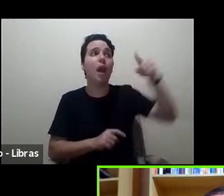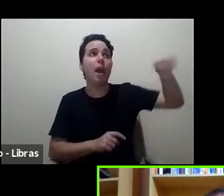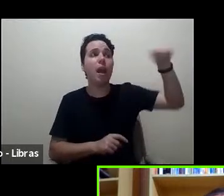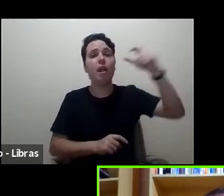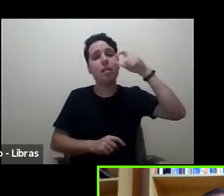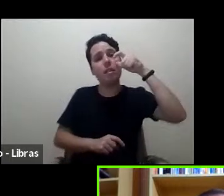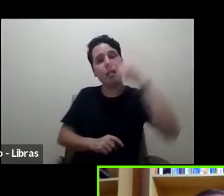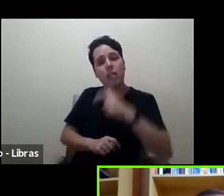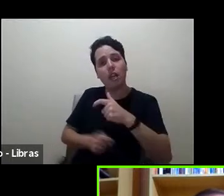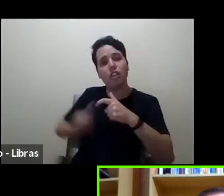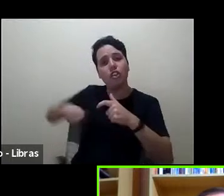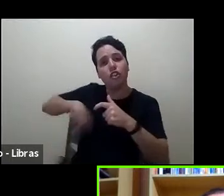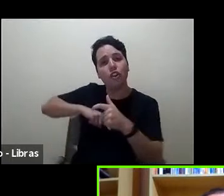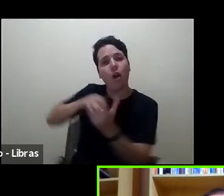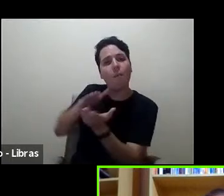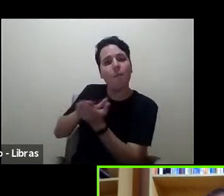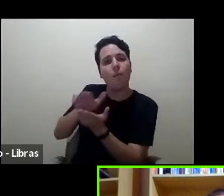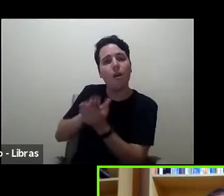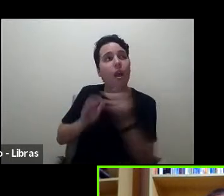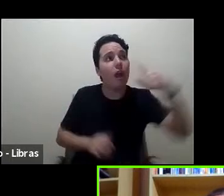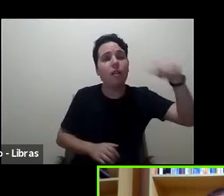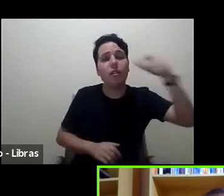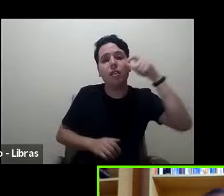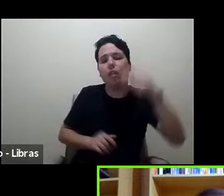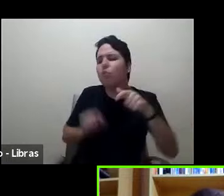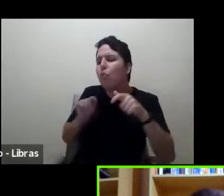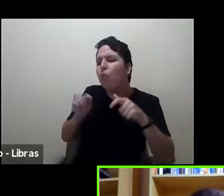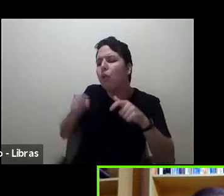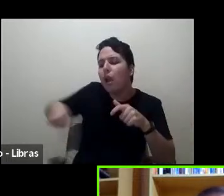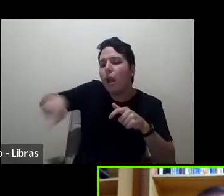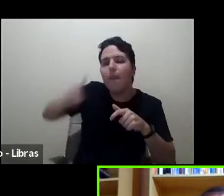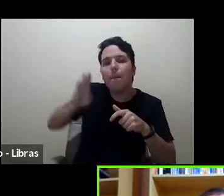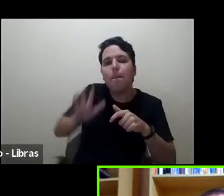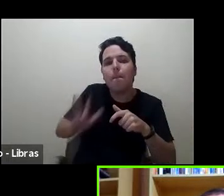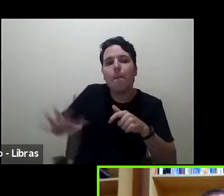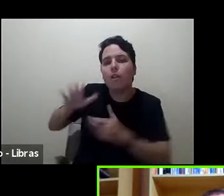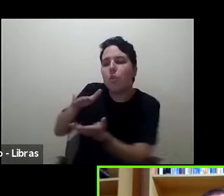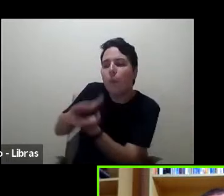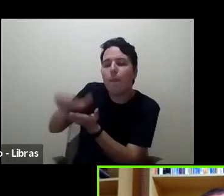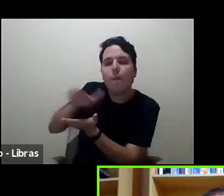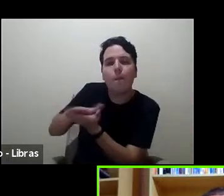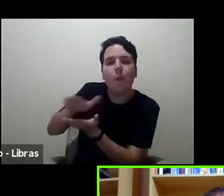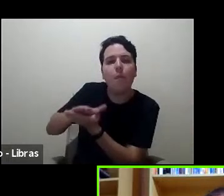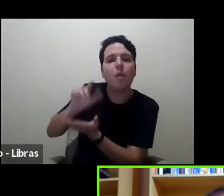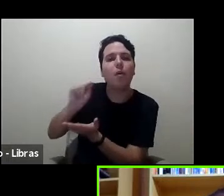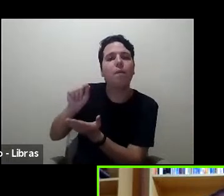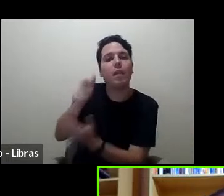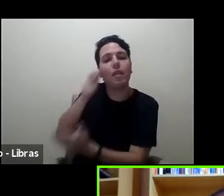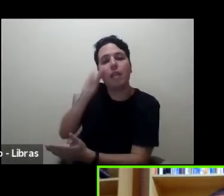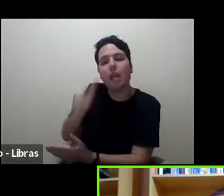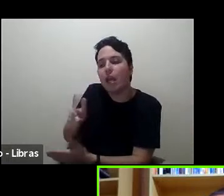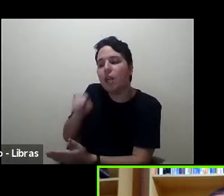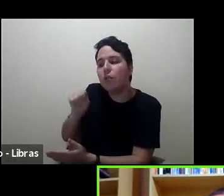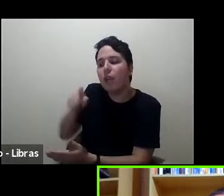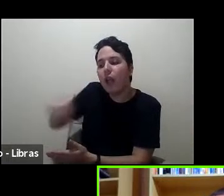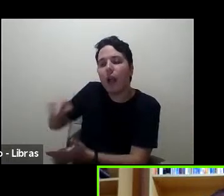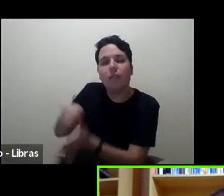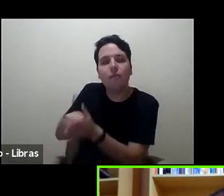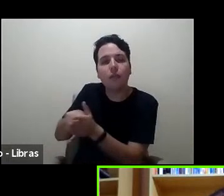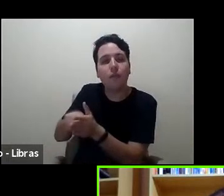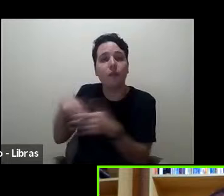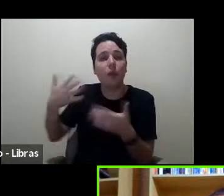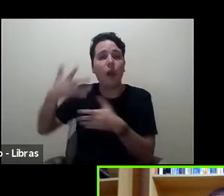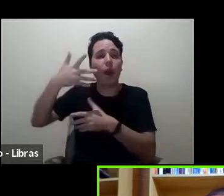o interesse de saber o que nós estamos produzindo, interesse em conhecer nossas pesquisas e, portanto, a resenha é uma